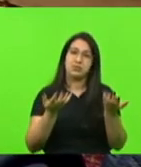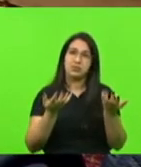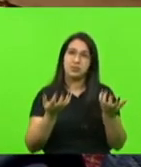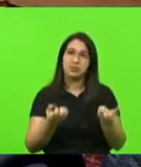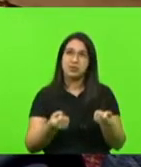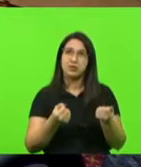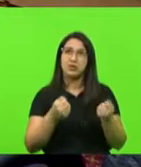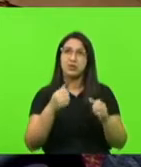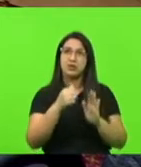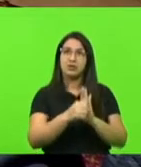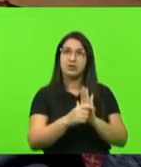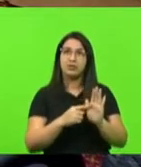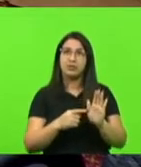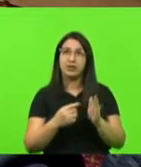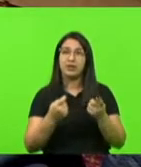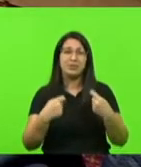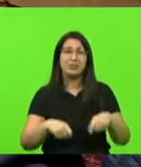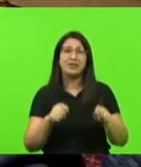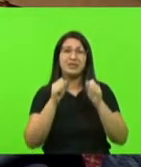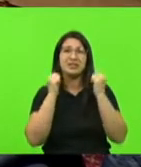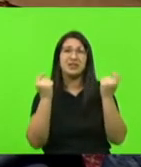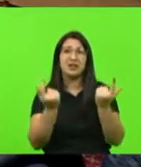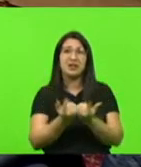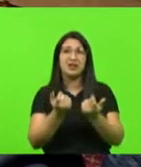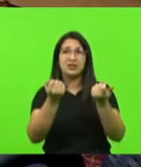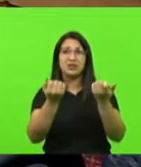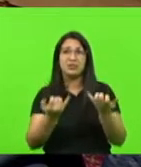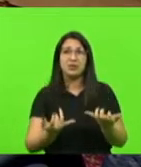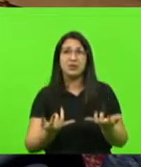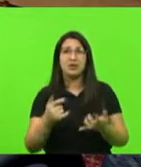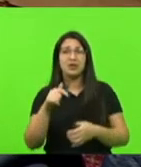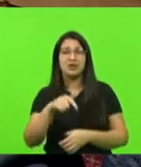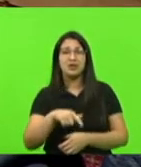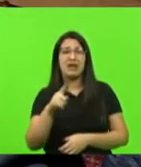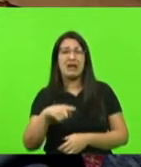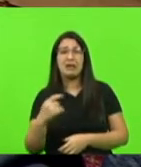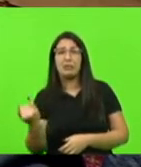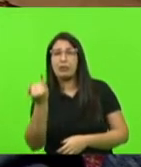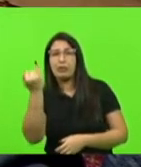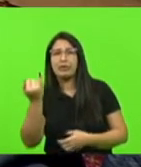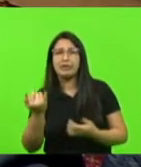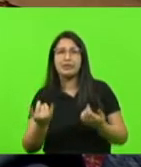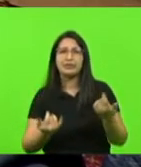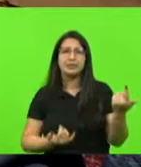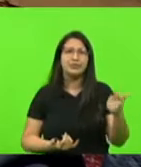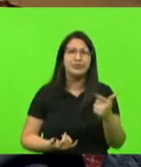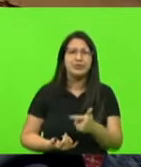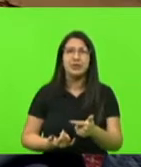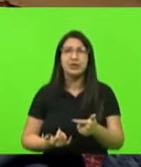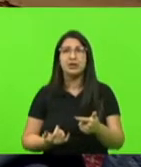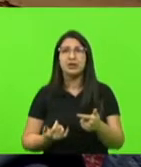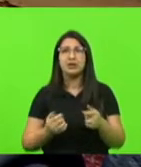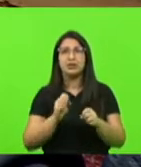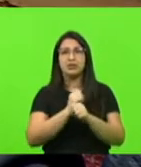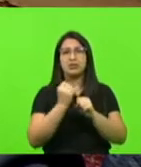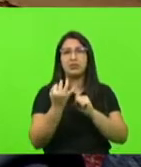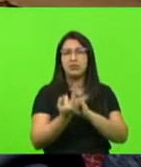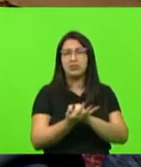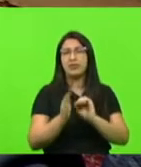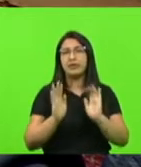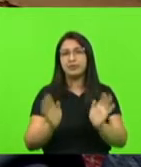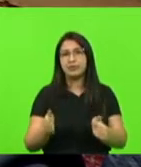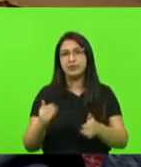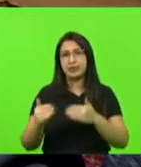há por que mais a Alesc ficar dizendo aquilo que é atividade essencial com o processo de Covid em estágio de superação. É